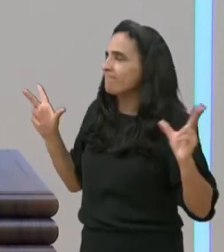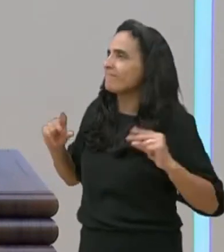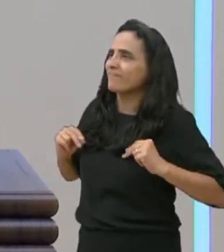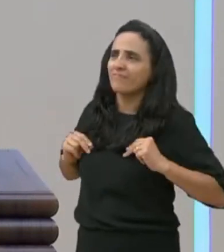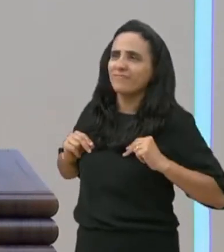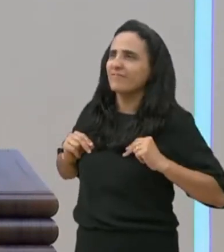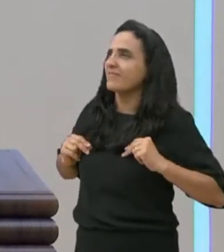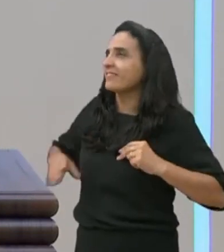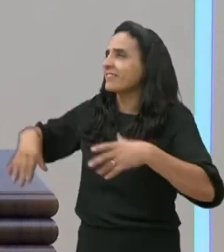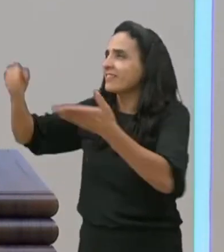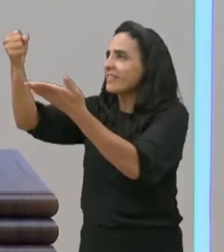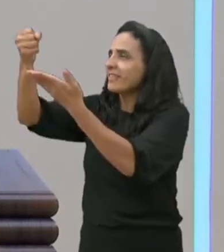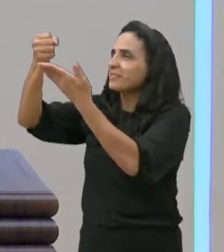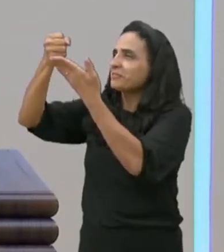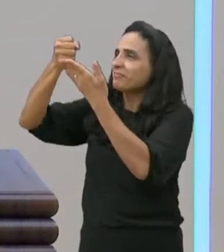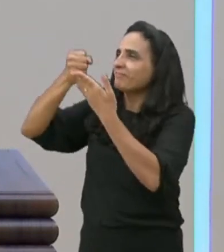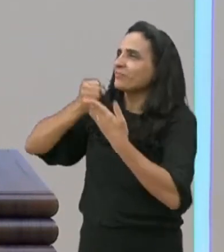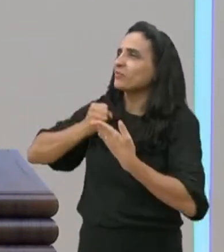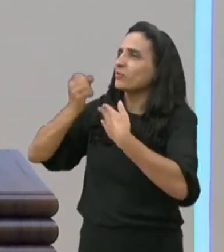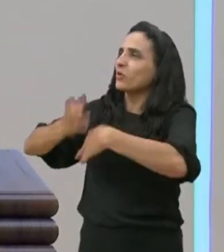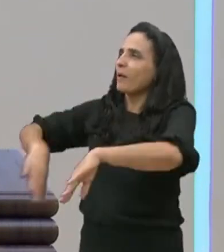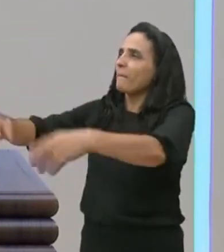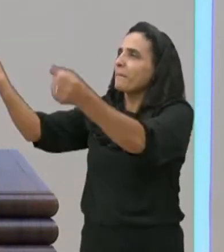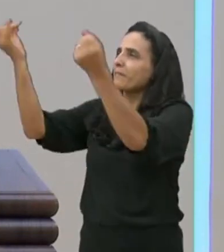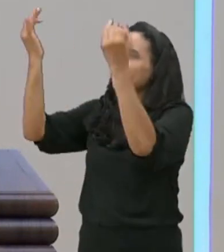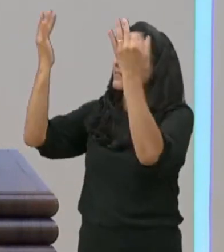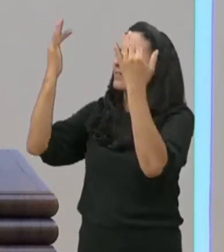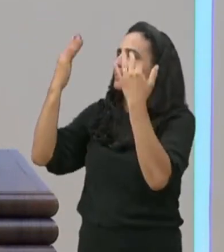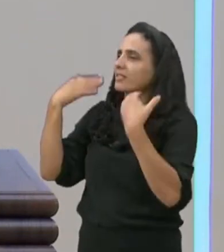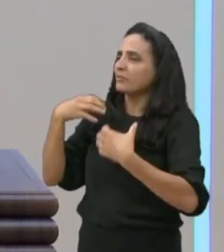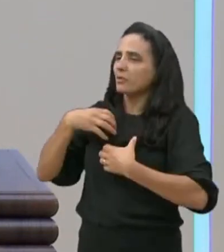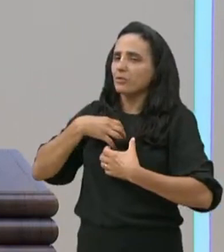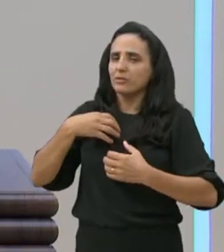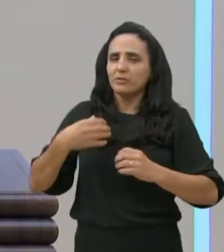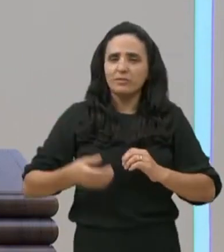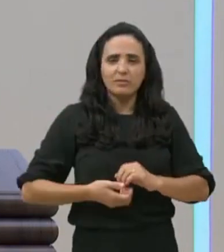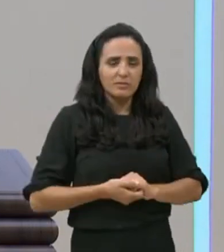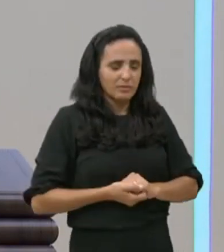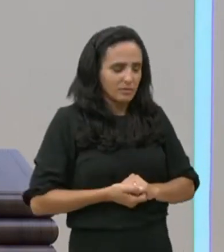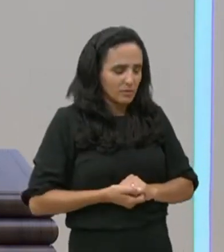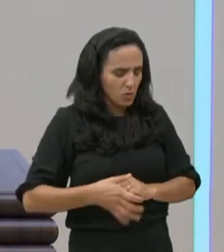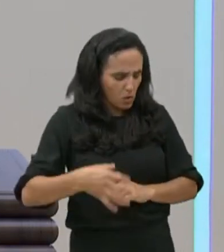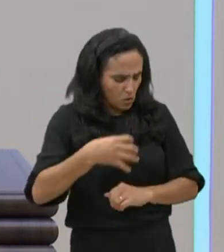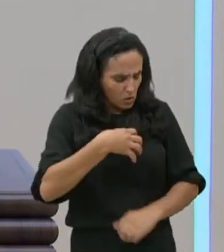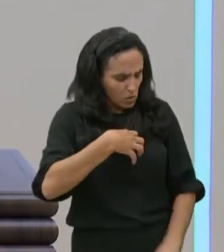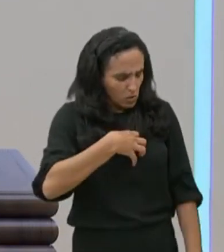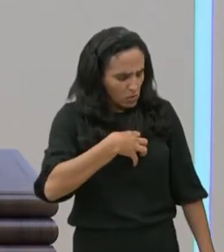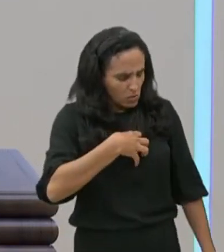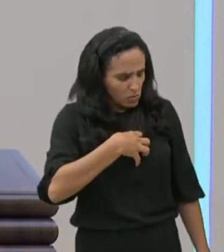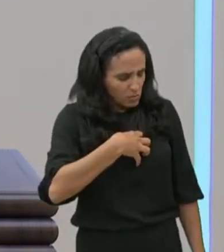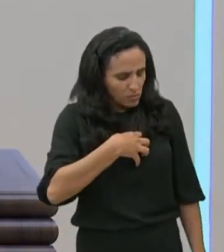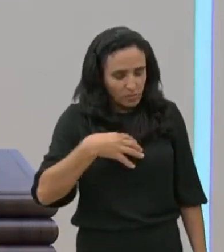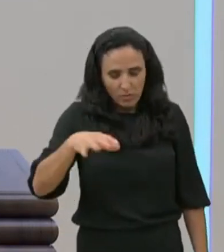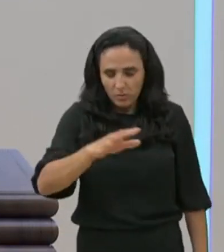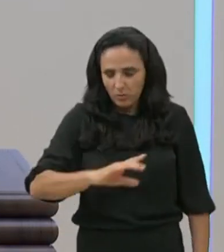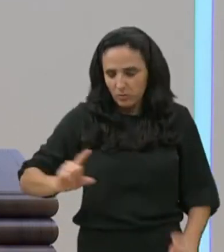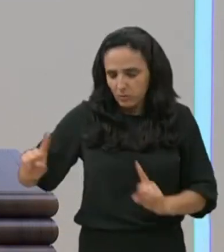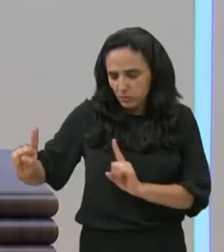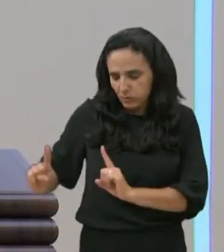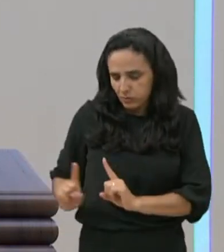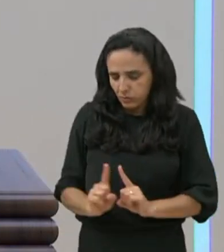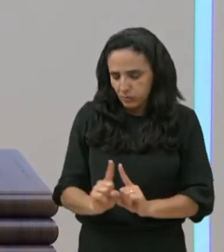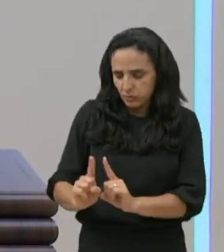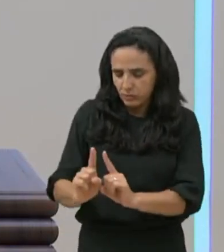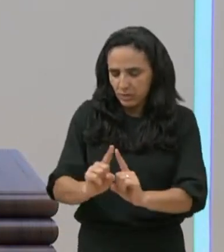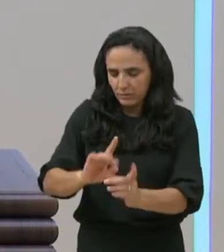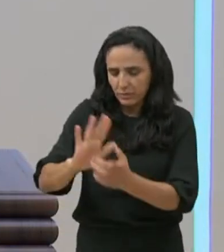ele atende, porque ele, dá graça, aos humildes, aquele homem, se aproxima de Jesus, e